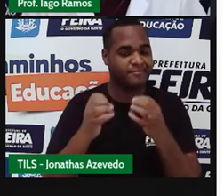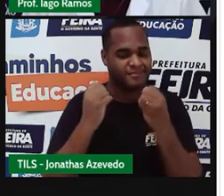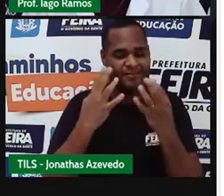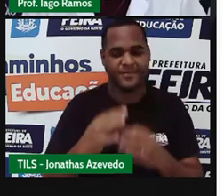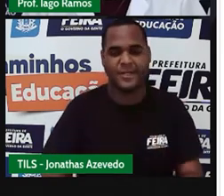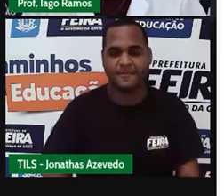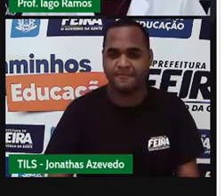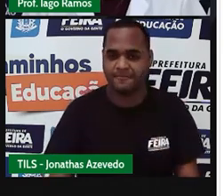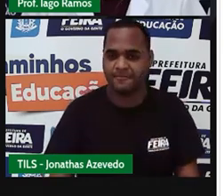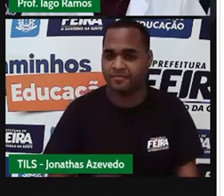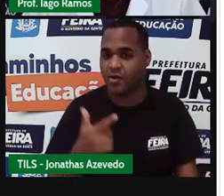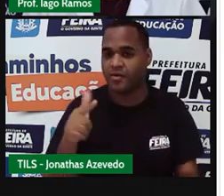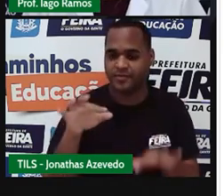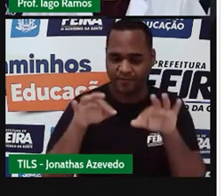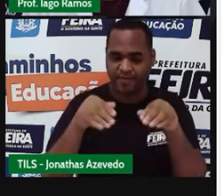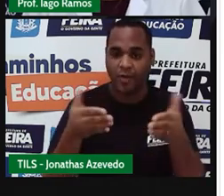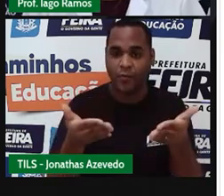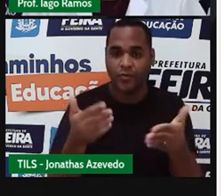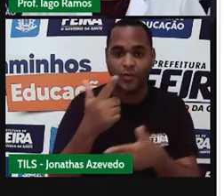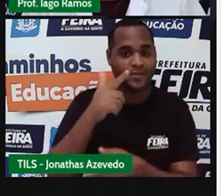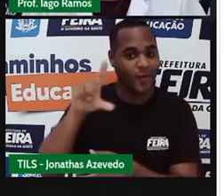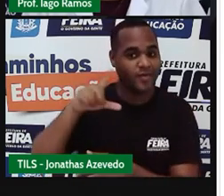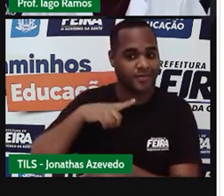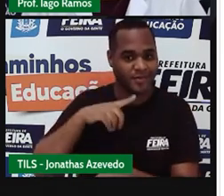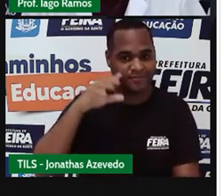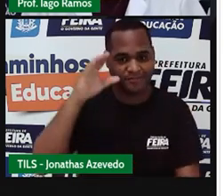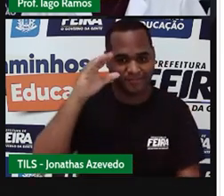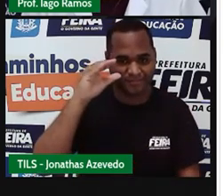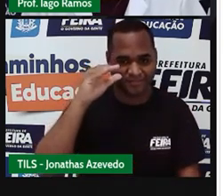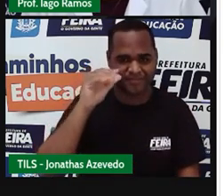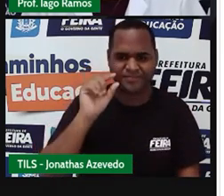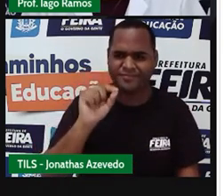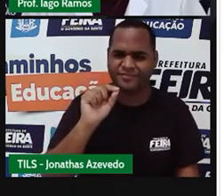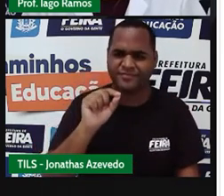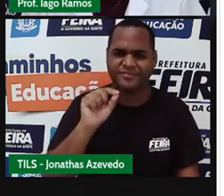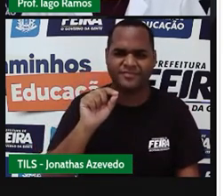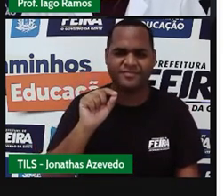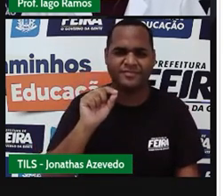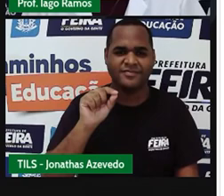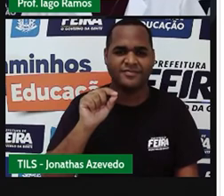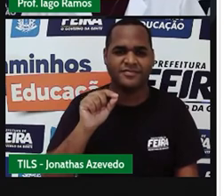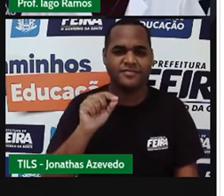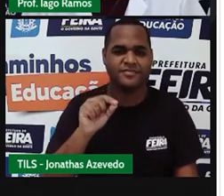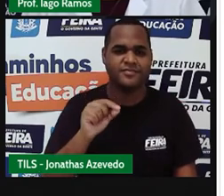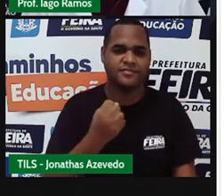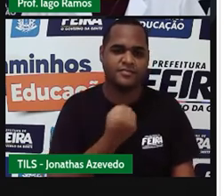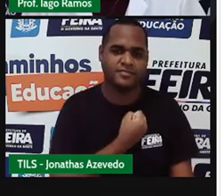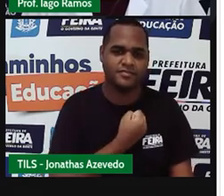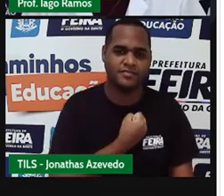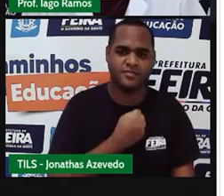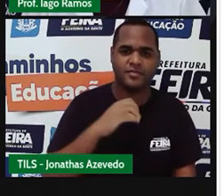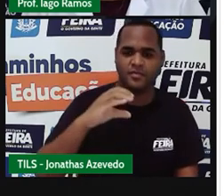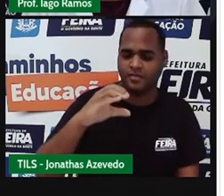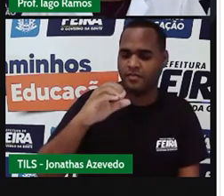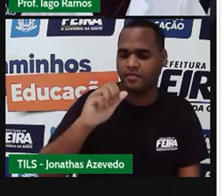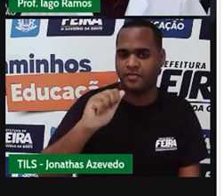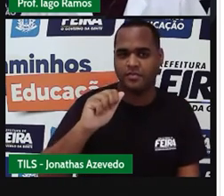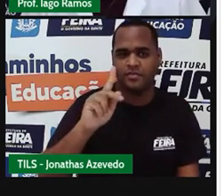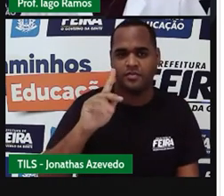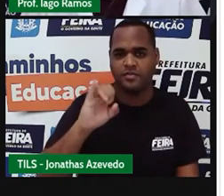agora, a última curiosidade que eu tenho para trazer para você é essa daqui. Você já ouviu falar no número Capicua?